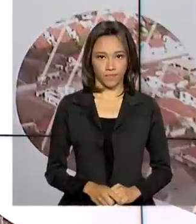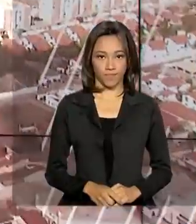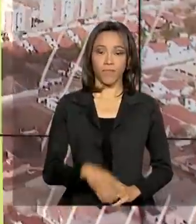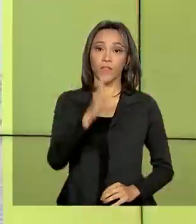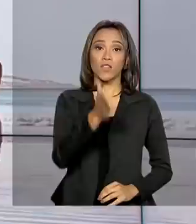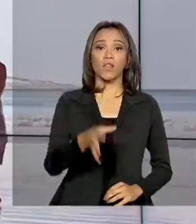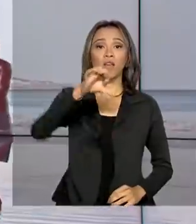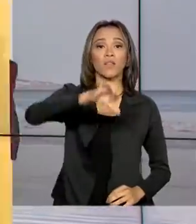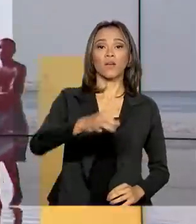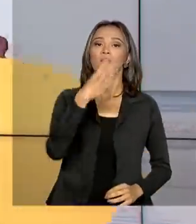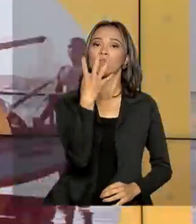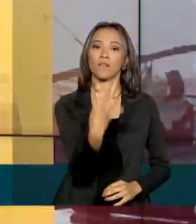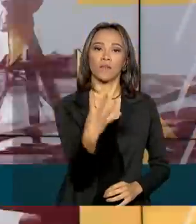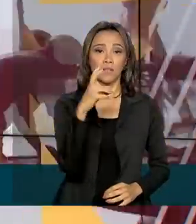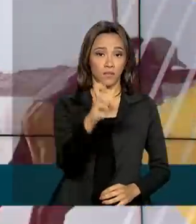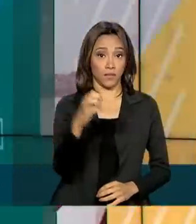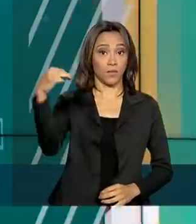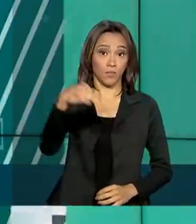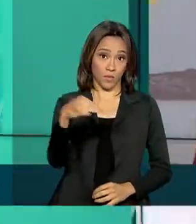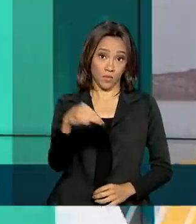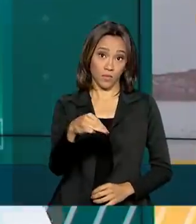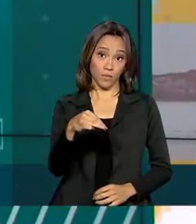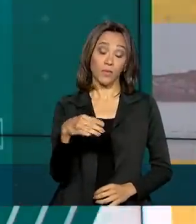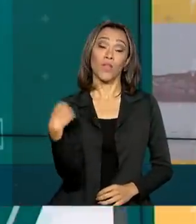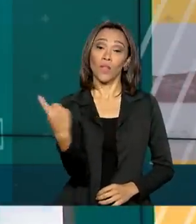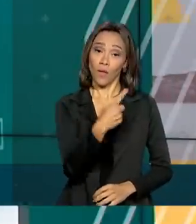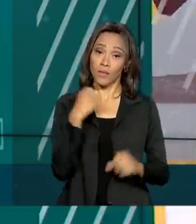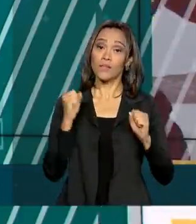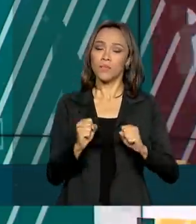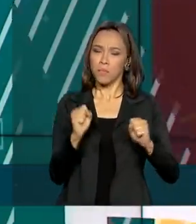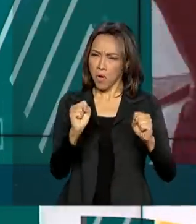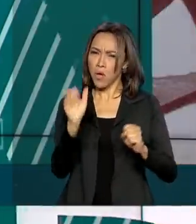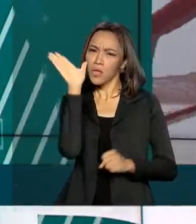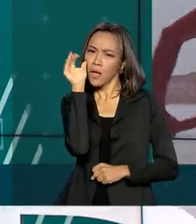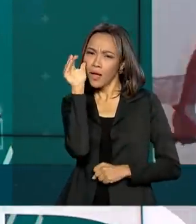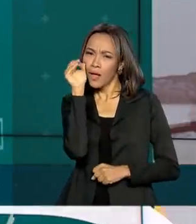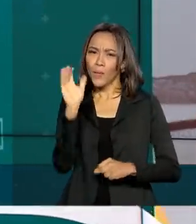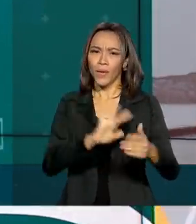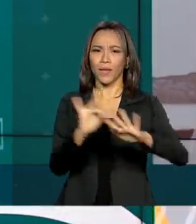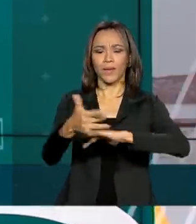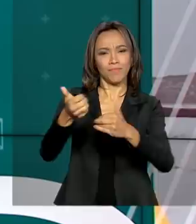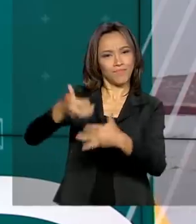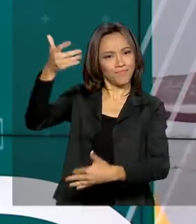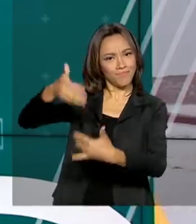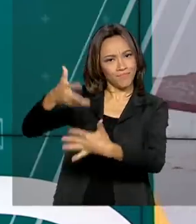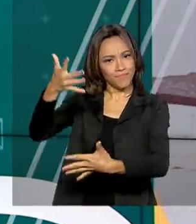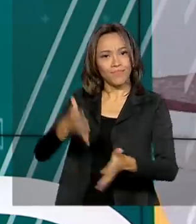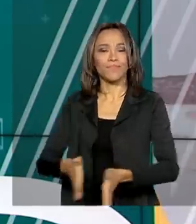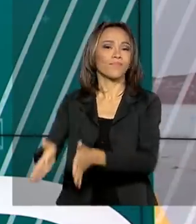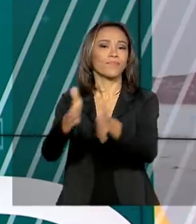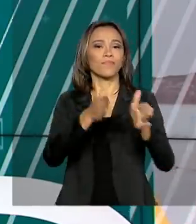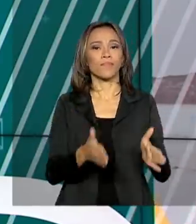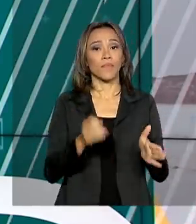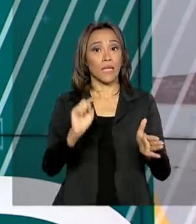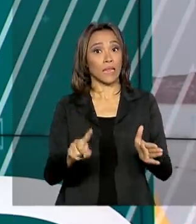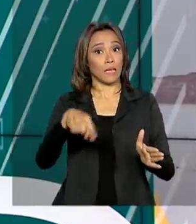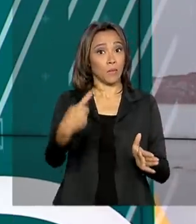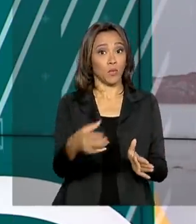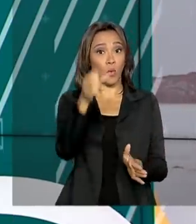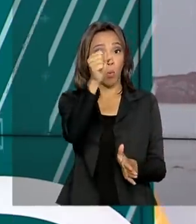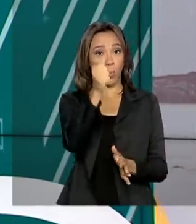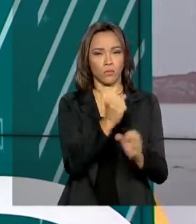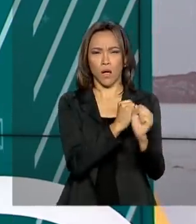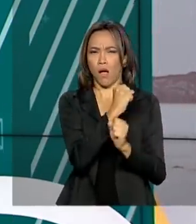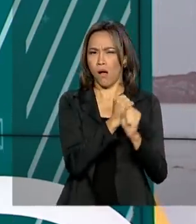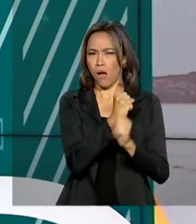São 9 horas e 45 minutos. Estamos ao vivo também pelas redes sociais. Depois de oito anos,